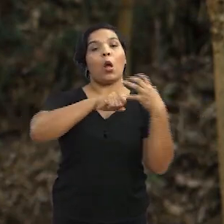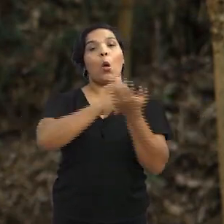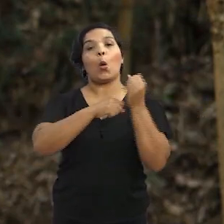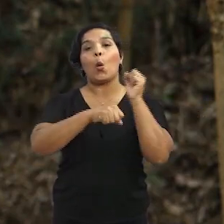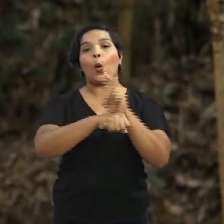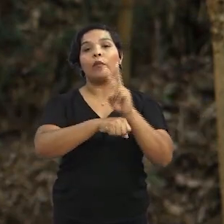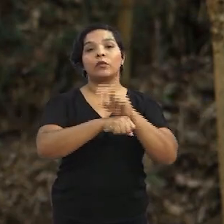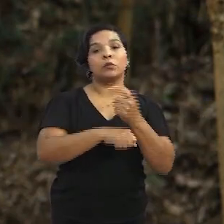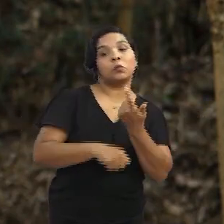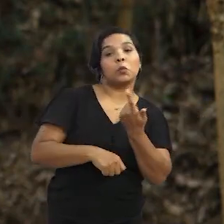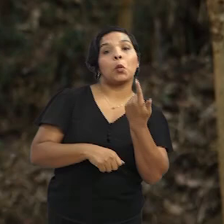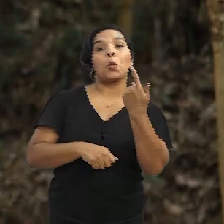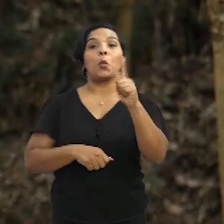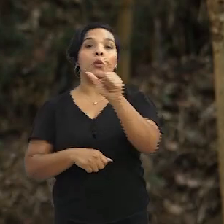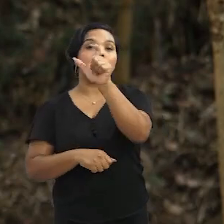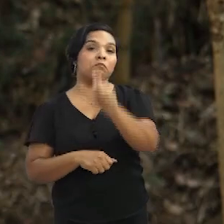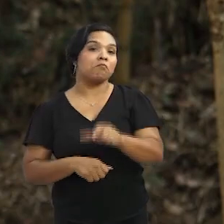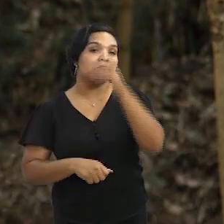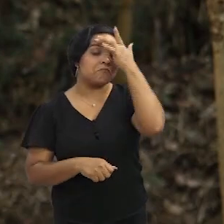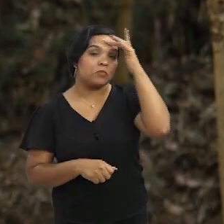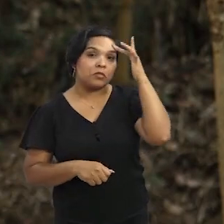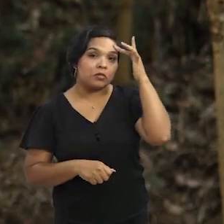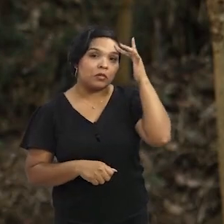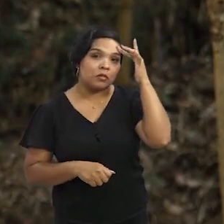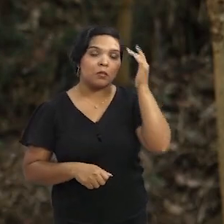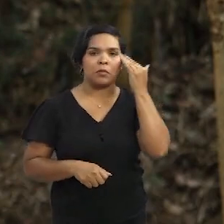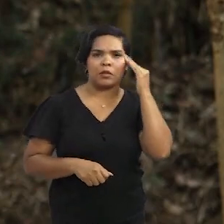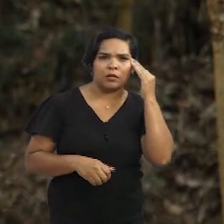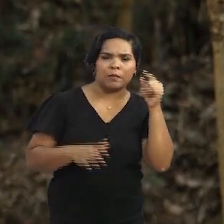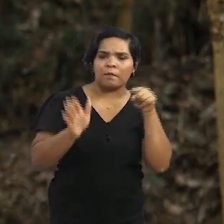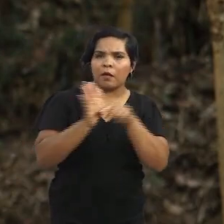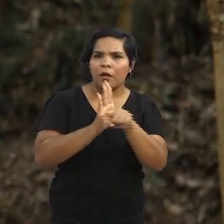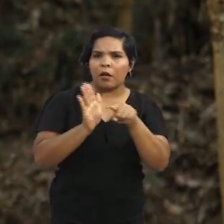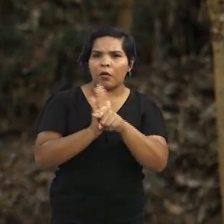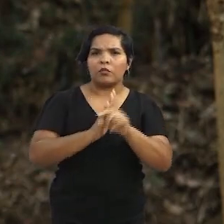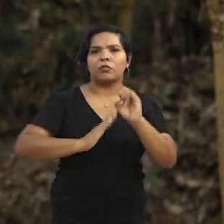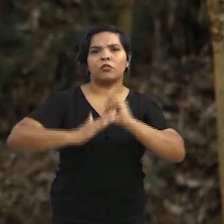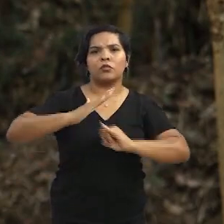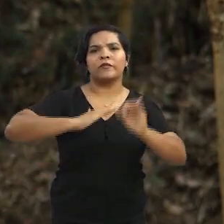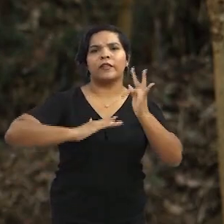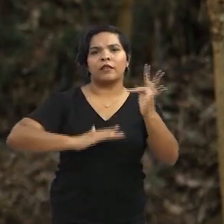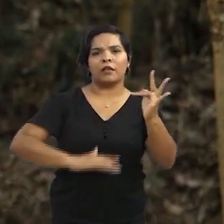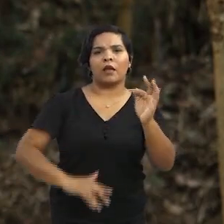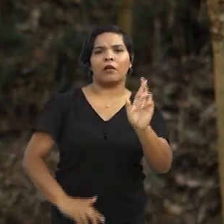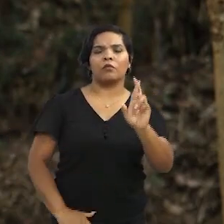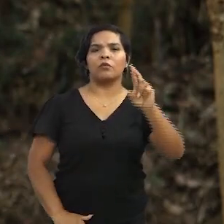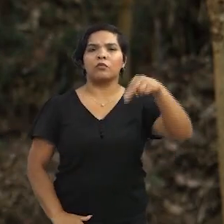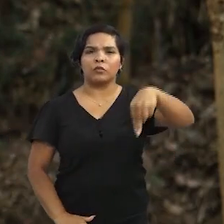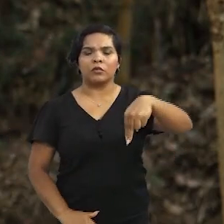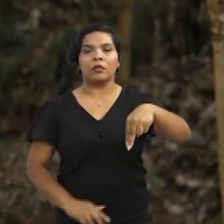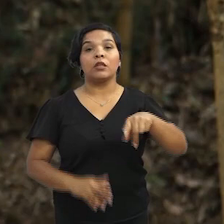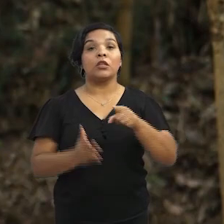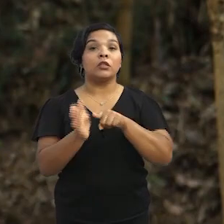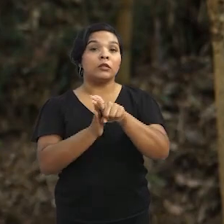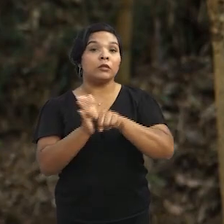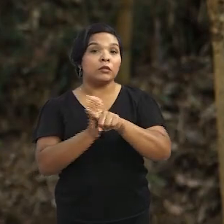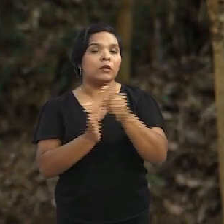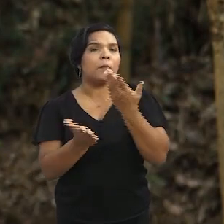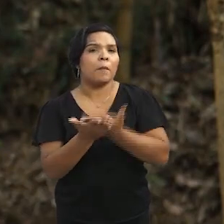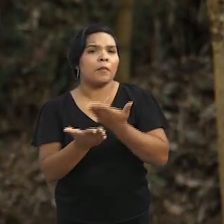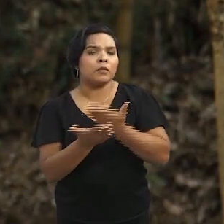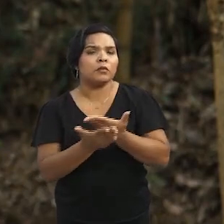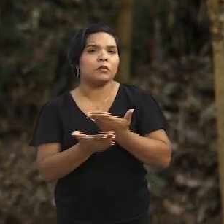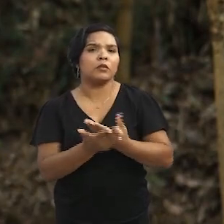vírus da Covid-19 do que outras. Para entender essa questão, pesquisadores da Universidade Federal do Rio Grande do Norte participaram de